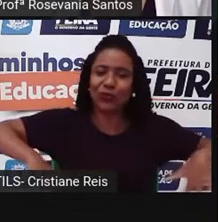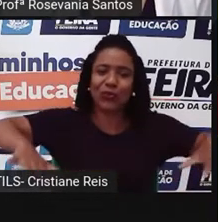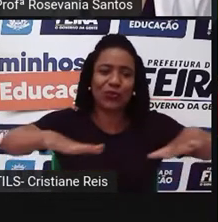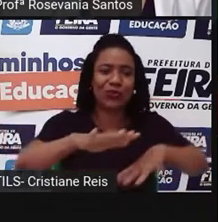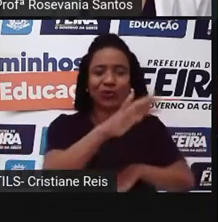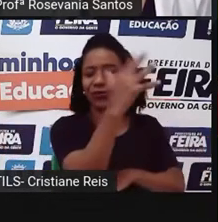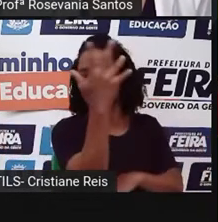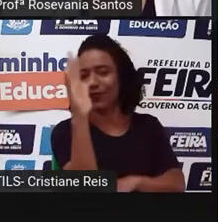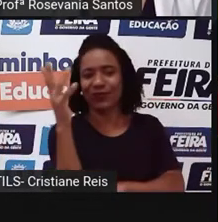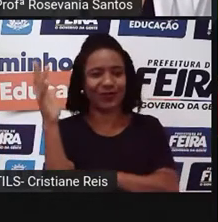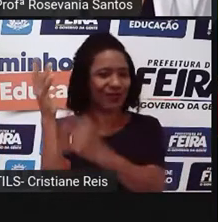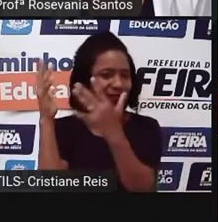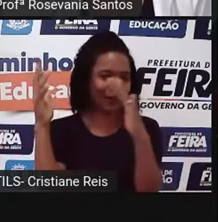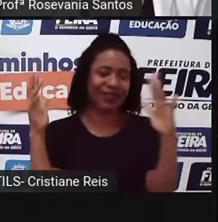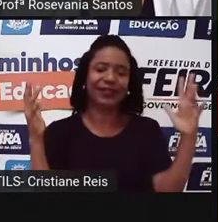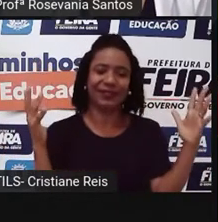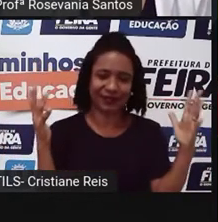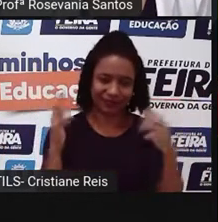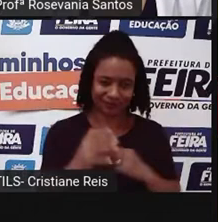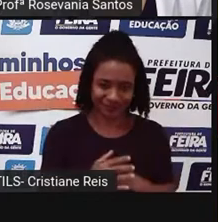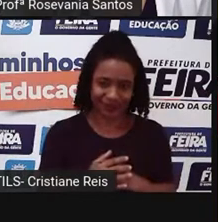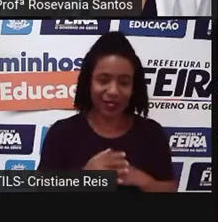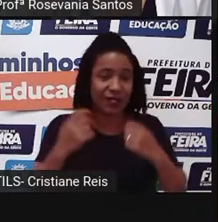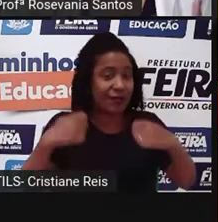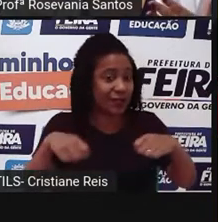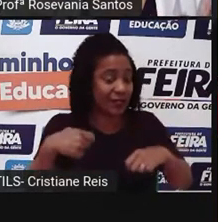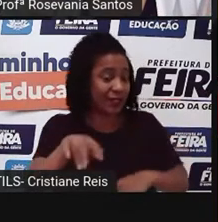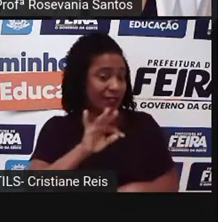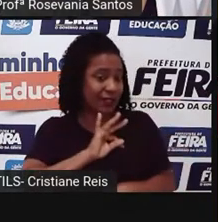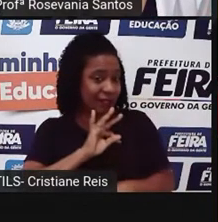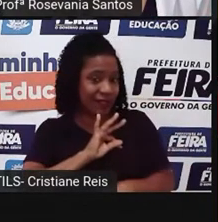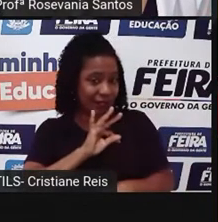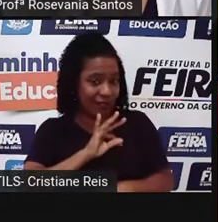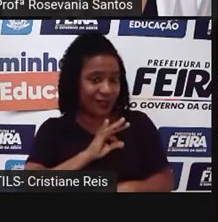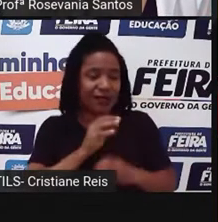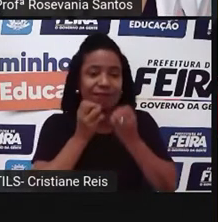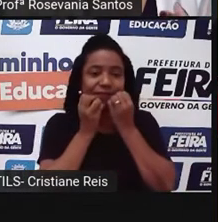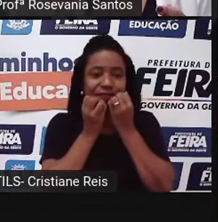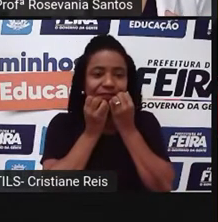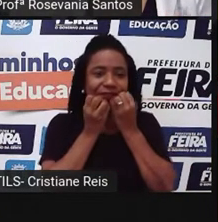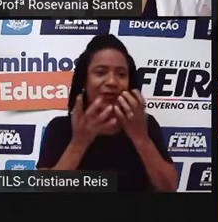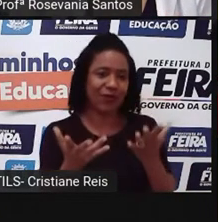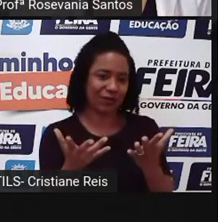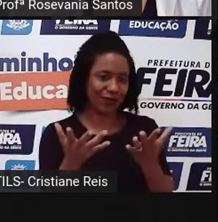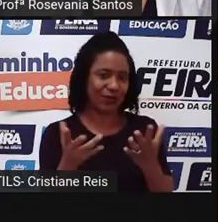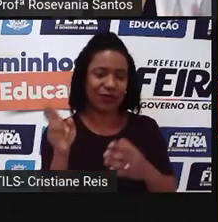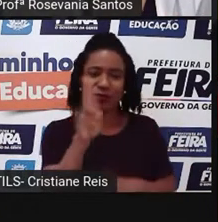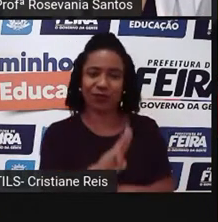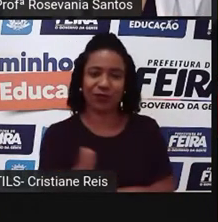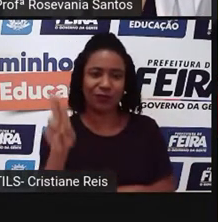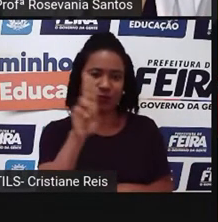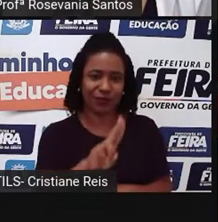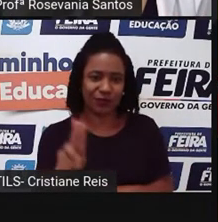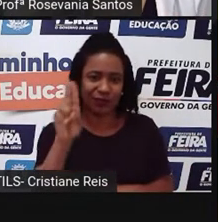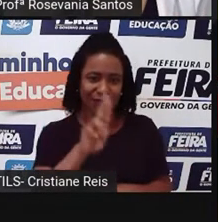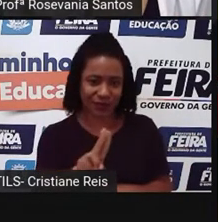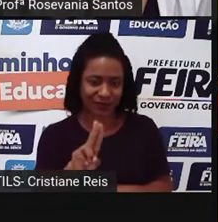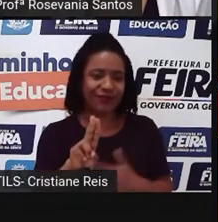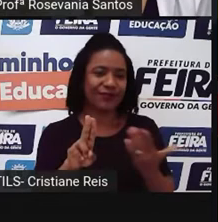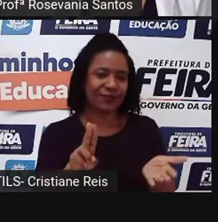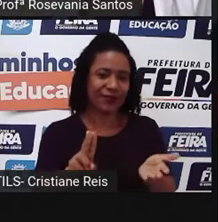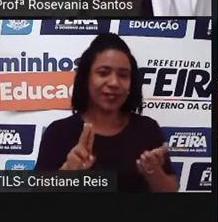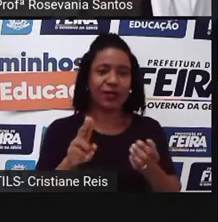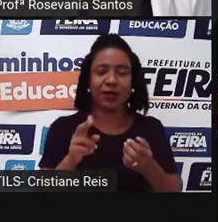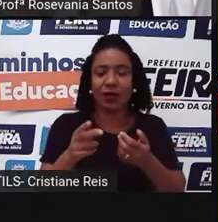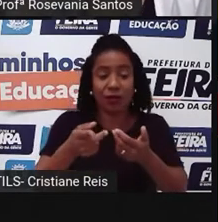mais benéficas, né? Para esse espaço, utilizando algum tipo de produto que venha